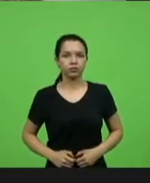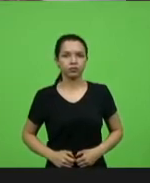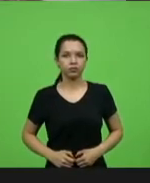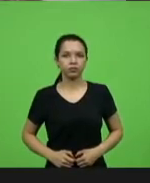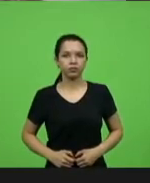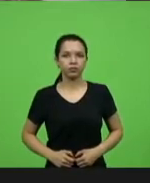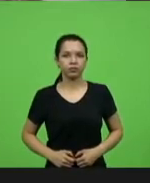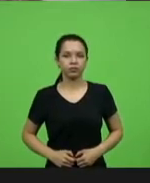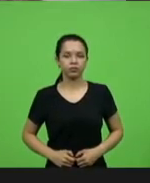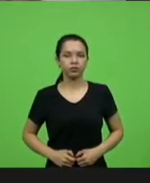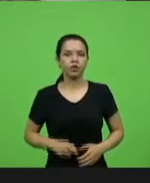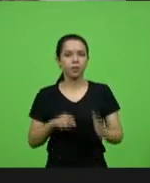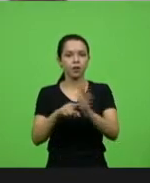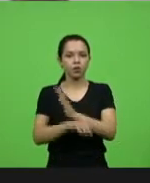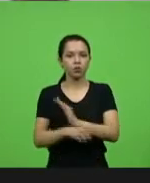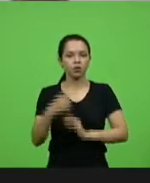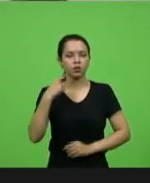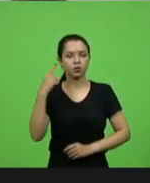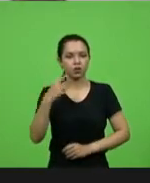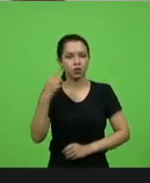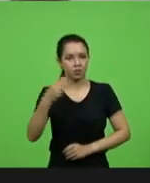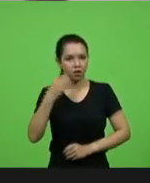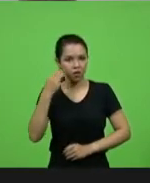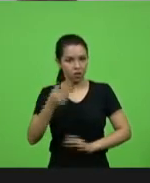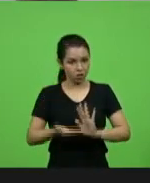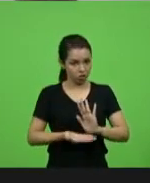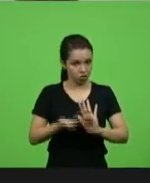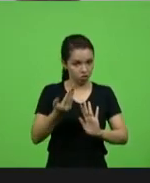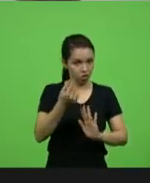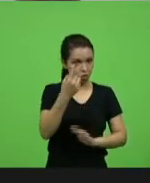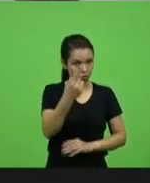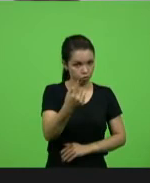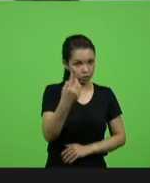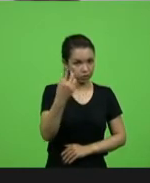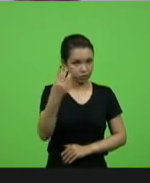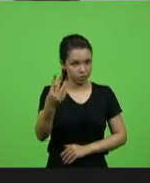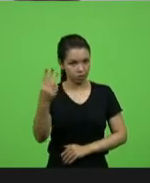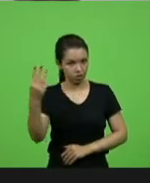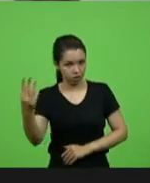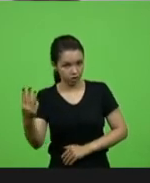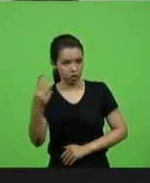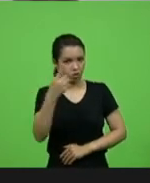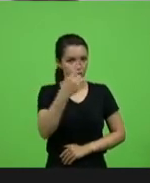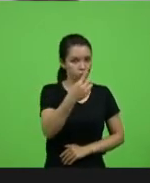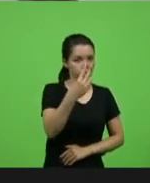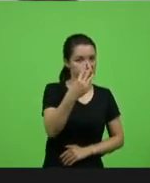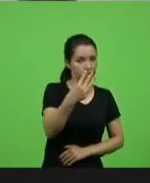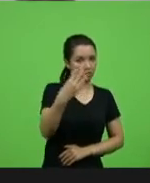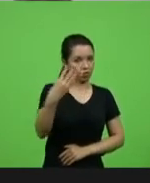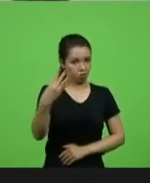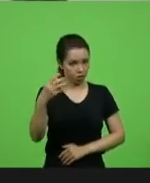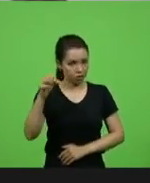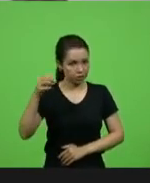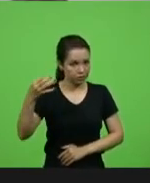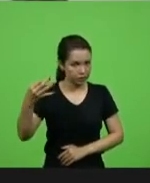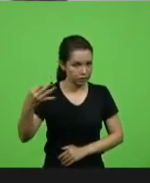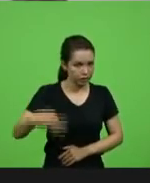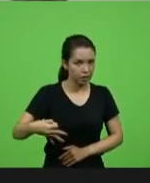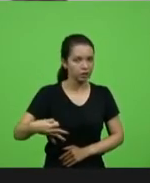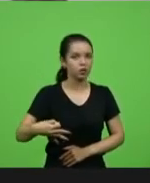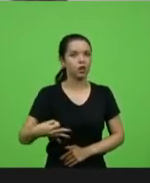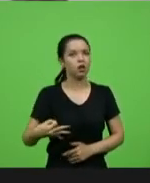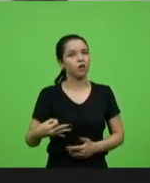Eu pergunto ao deputado Marcio, retira a moção 133 e 134, deputado? É, fato, agora,